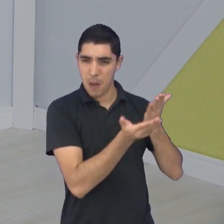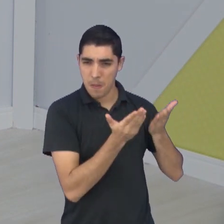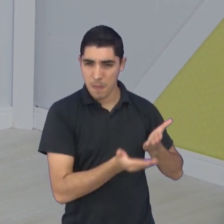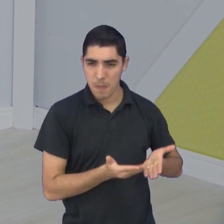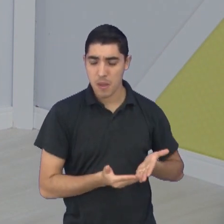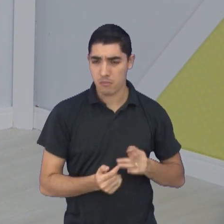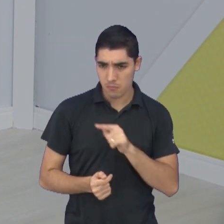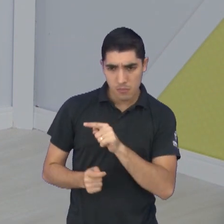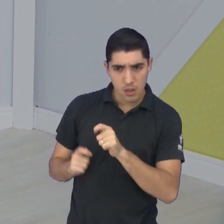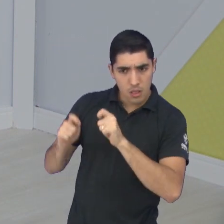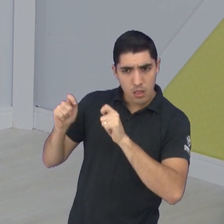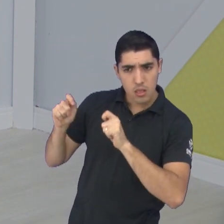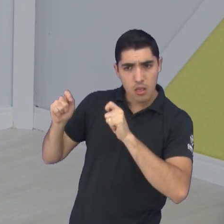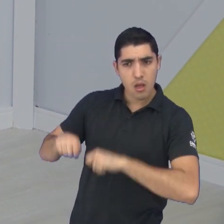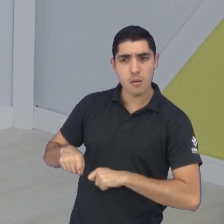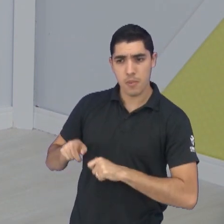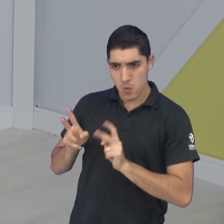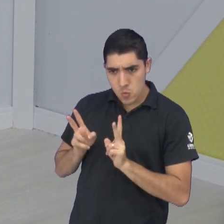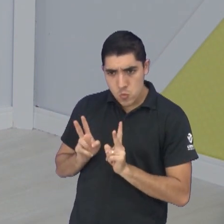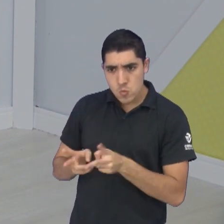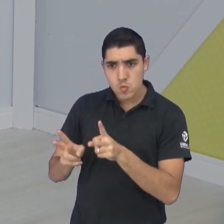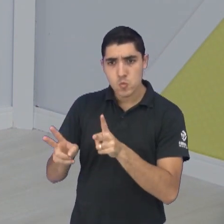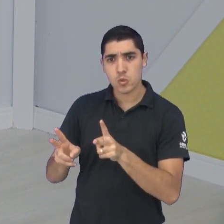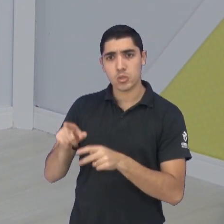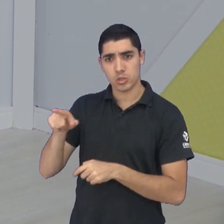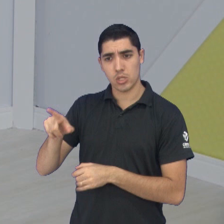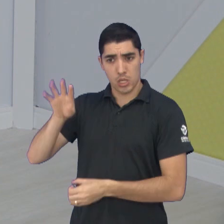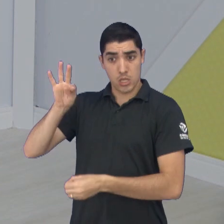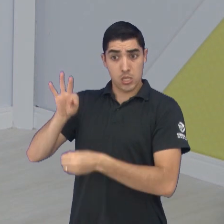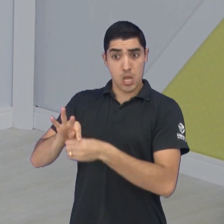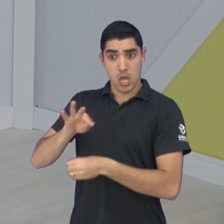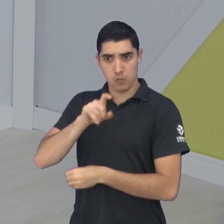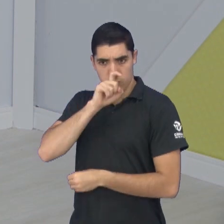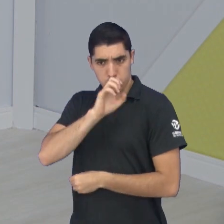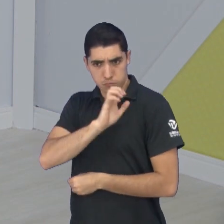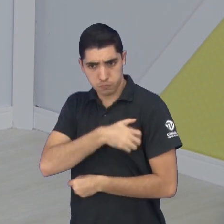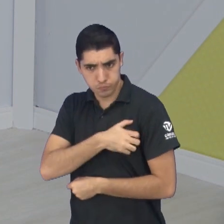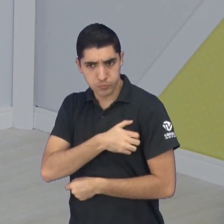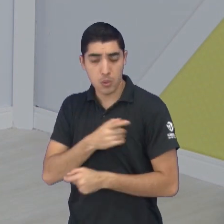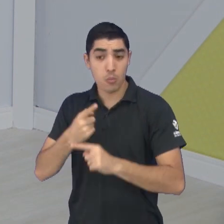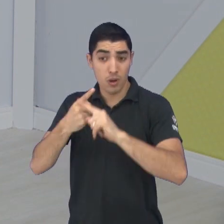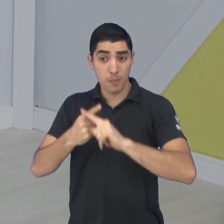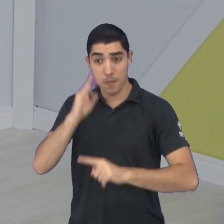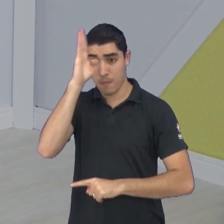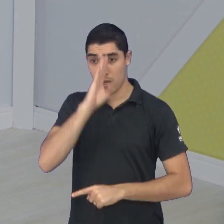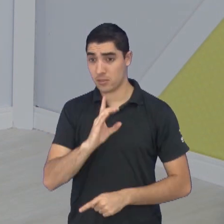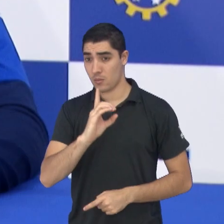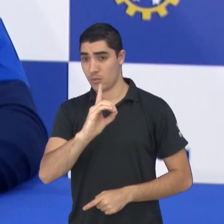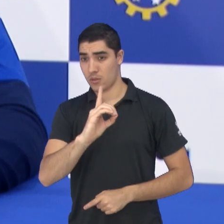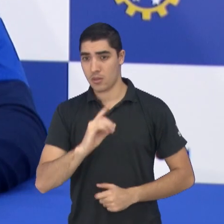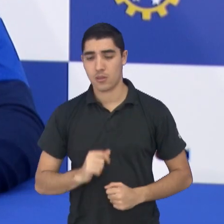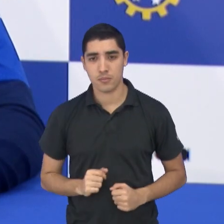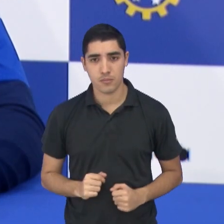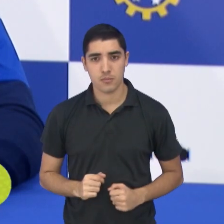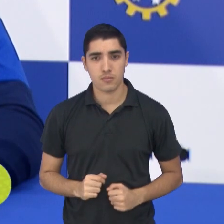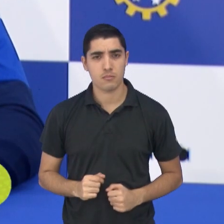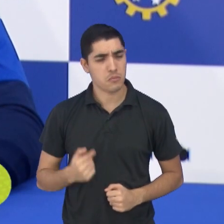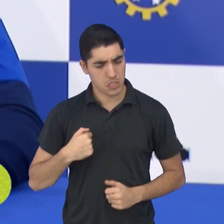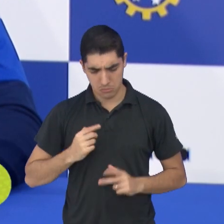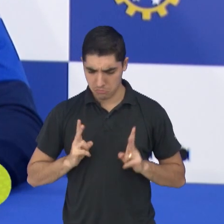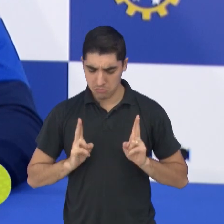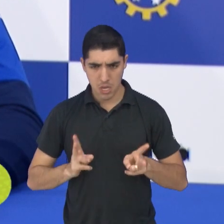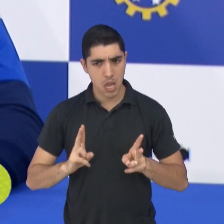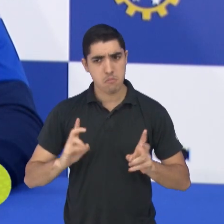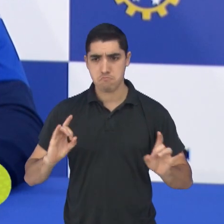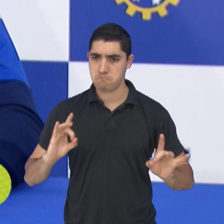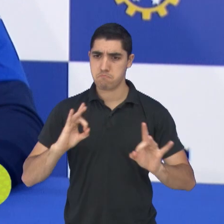tem competência para seguir no comando do São José agora na Série D do Brasileiro. Sempre preparado, né?